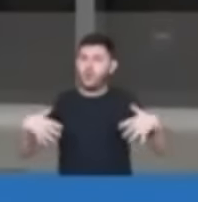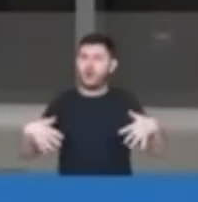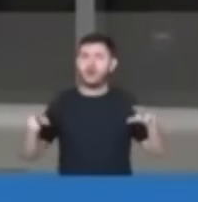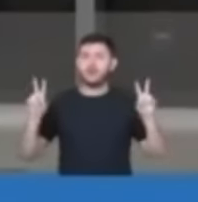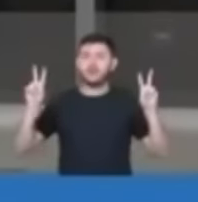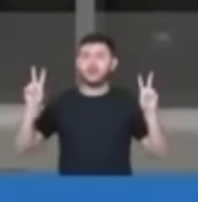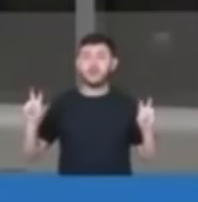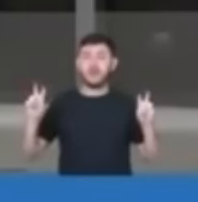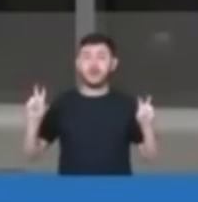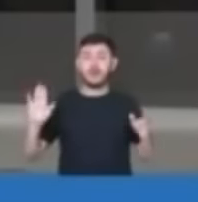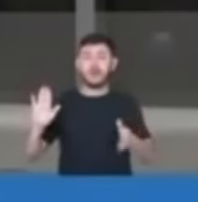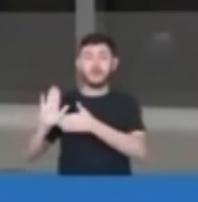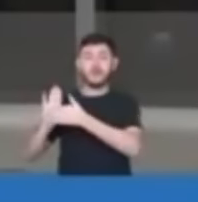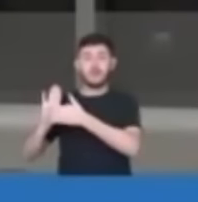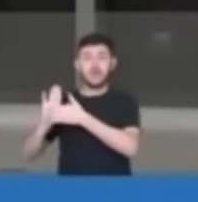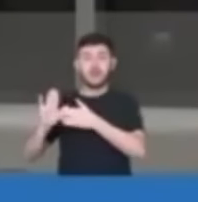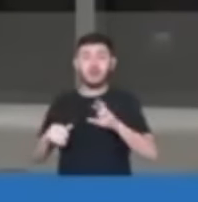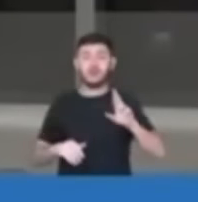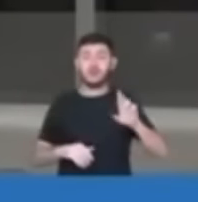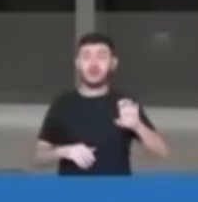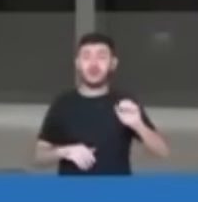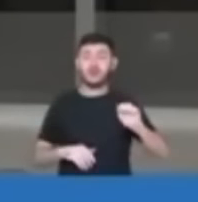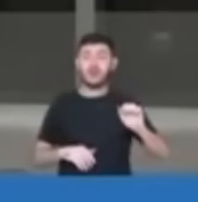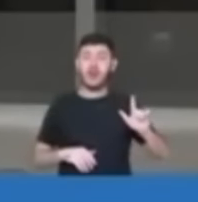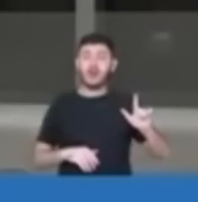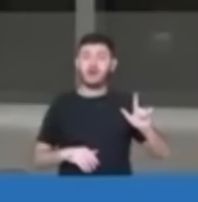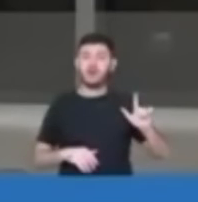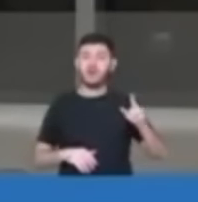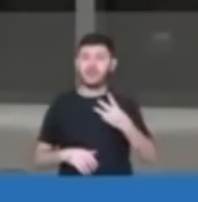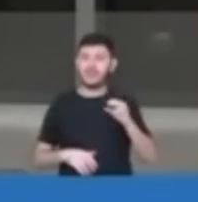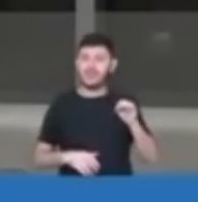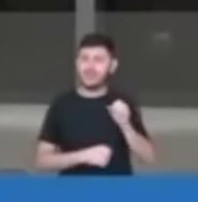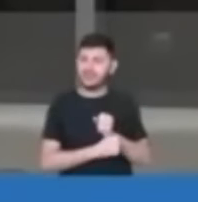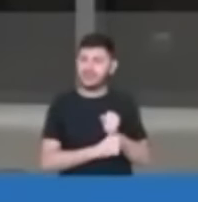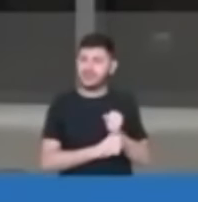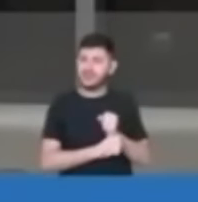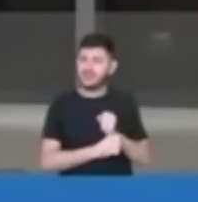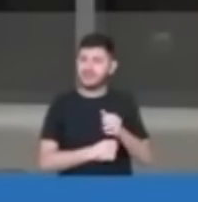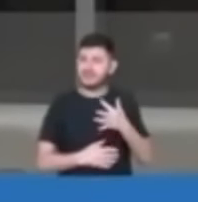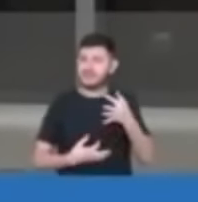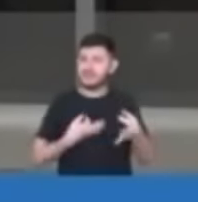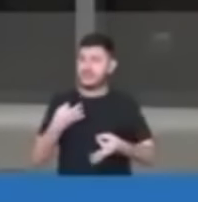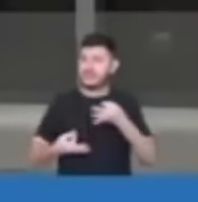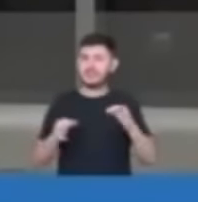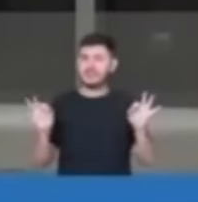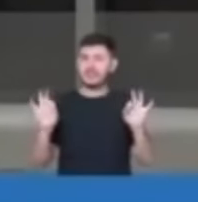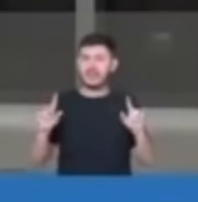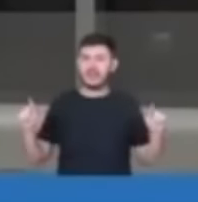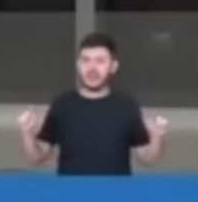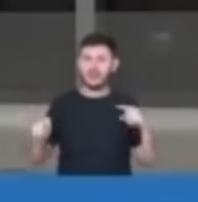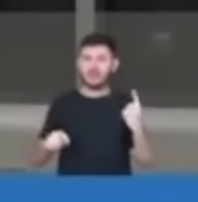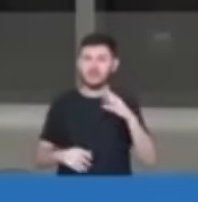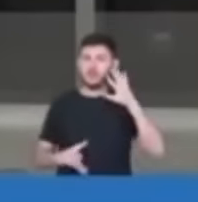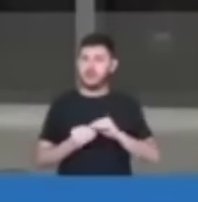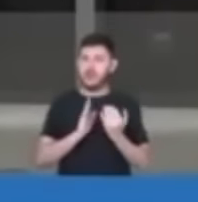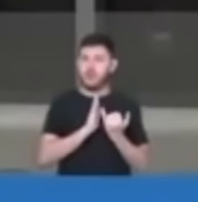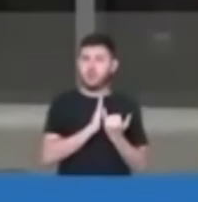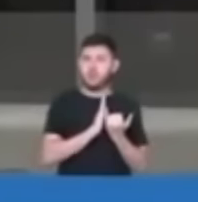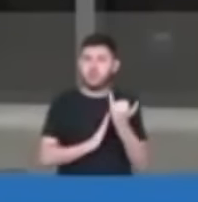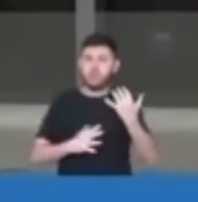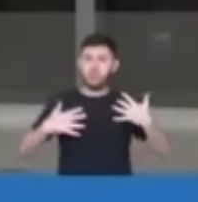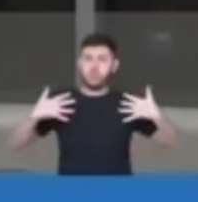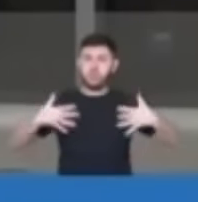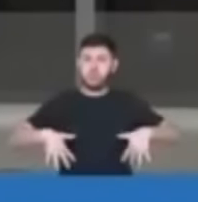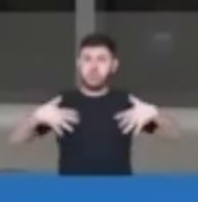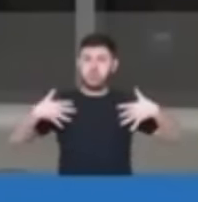do Plano Real, que também agora é uma celebração sem nenhuma crítica. É óbvio que a hiperinflação é desastrosa, é trágica e foi muito